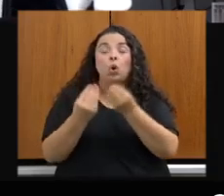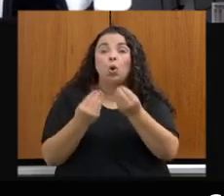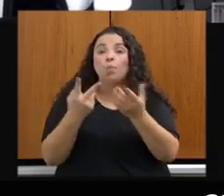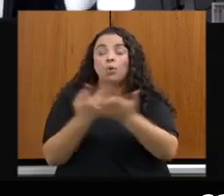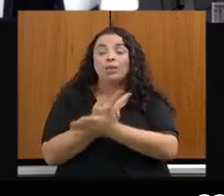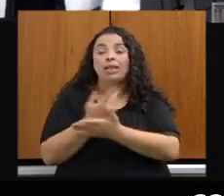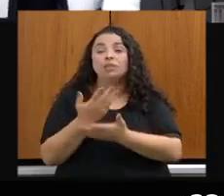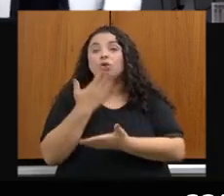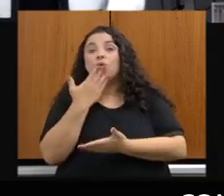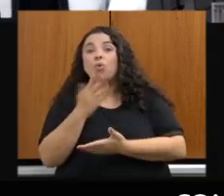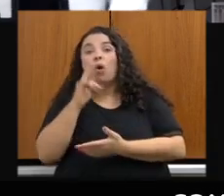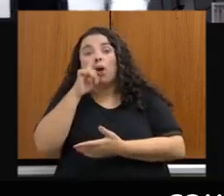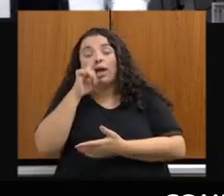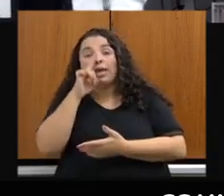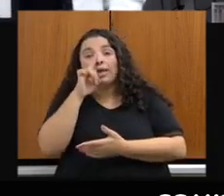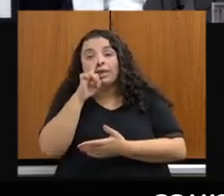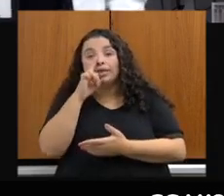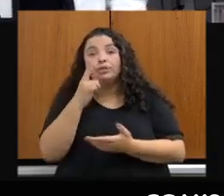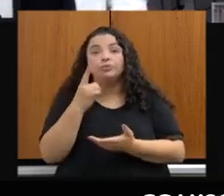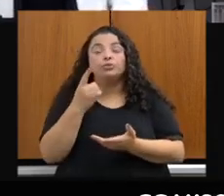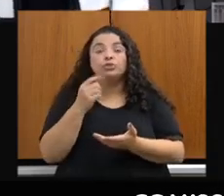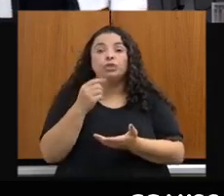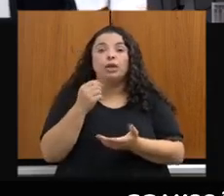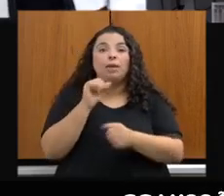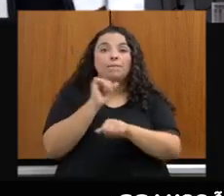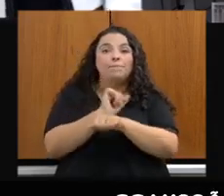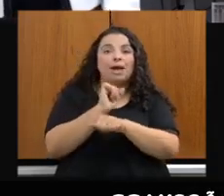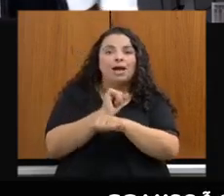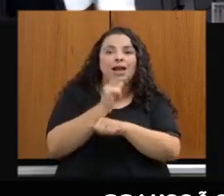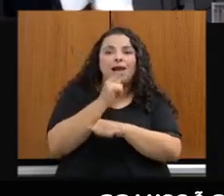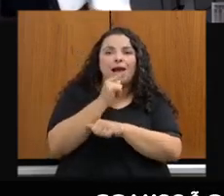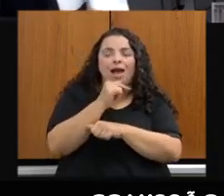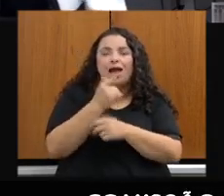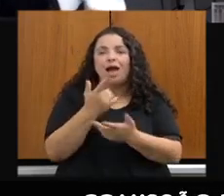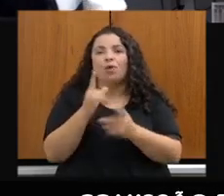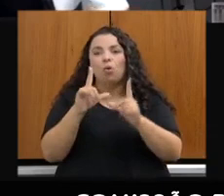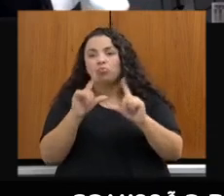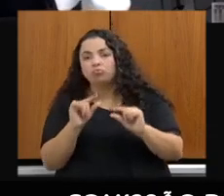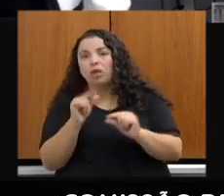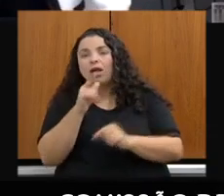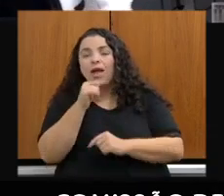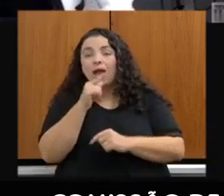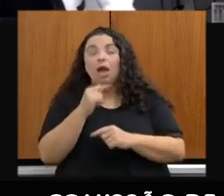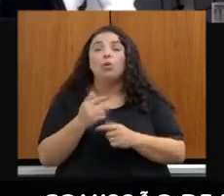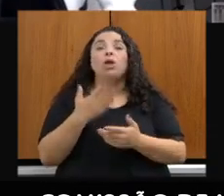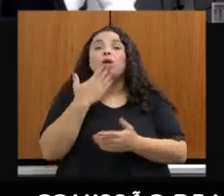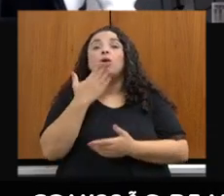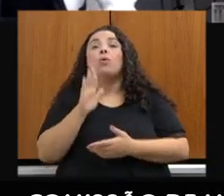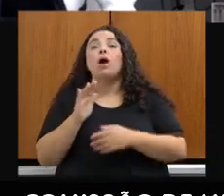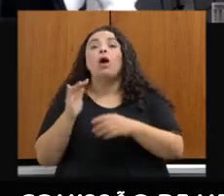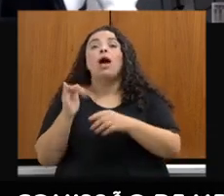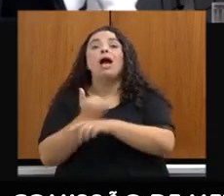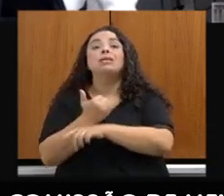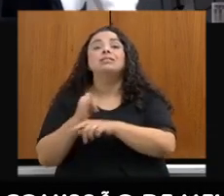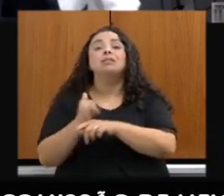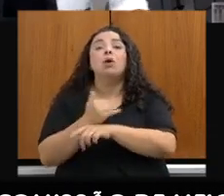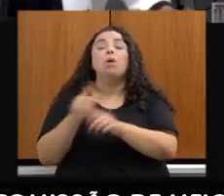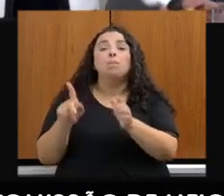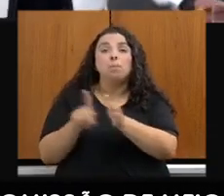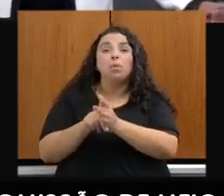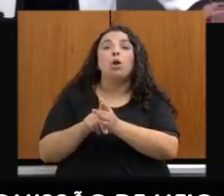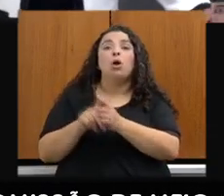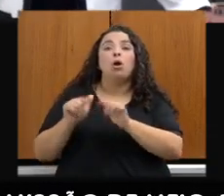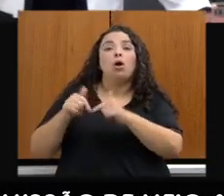ao risco de abastecimento público e quais são as medidas que devem ser feitas pelos municípios para que esse risco seja